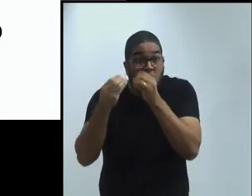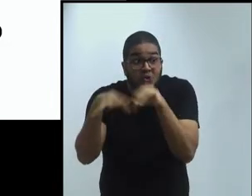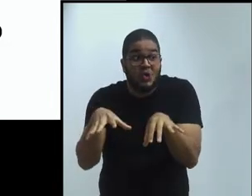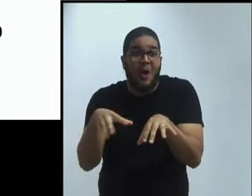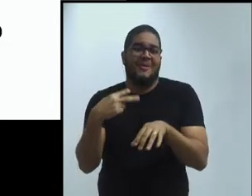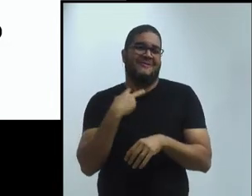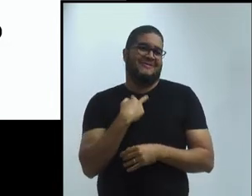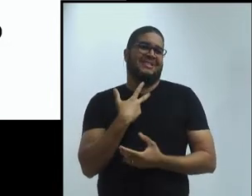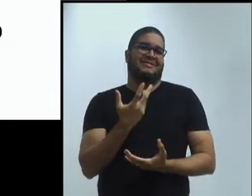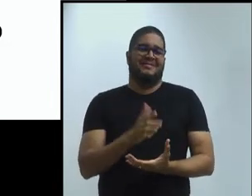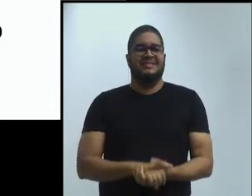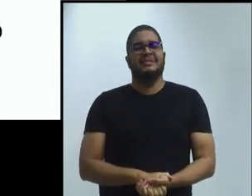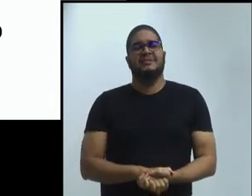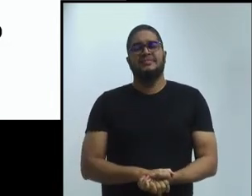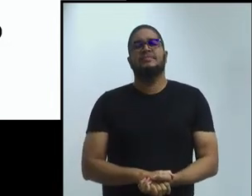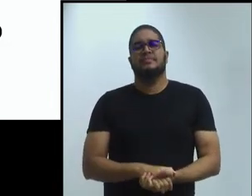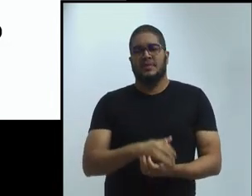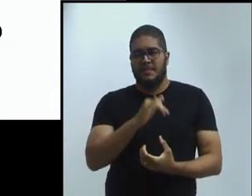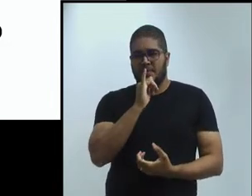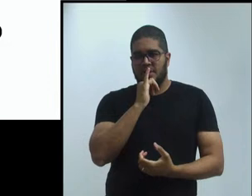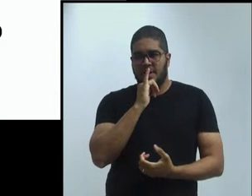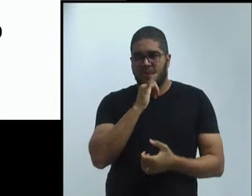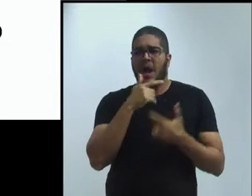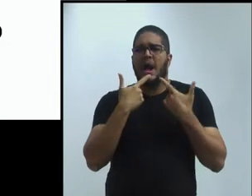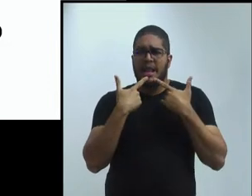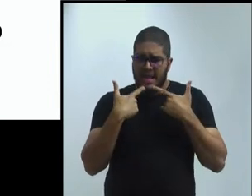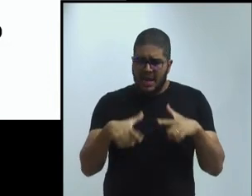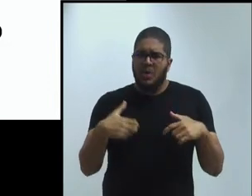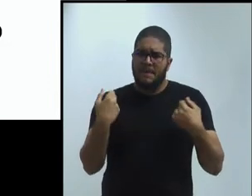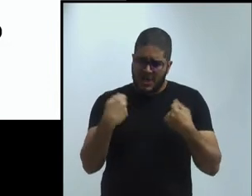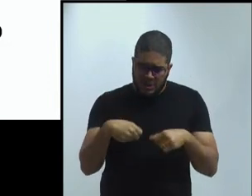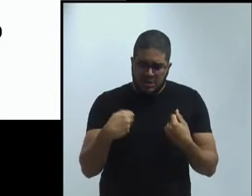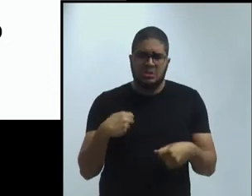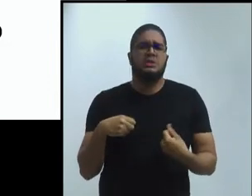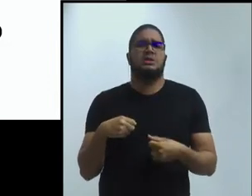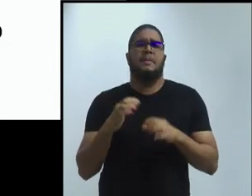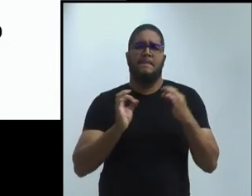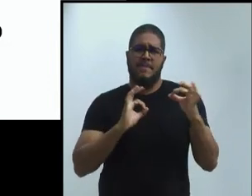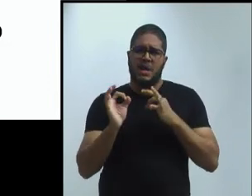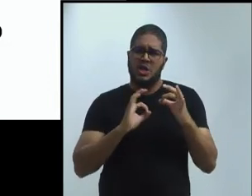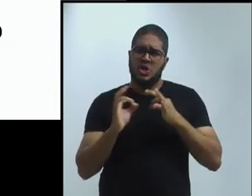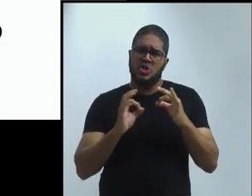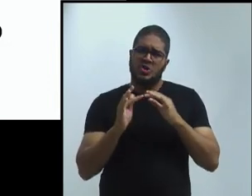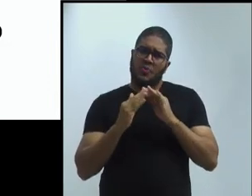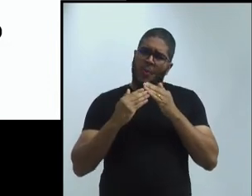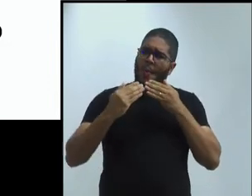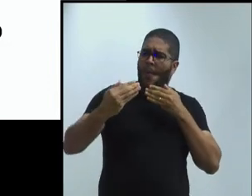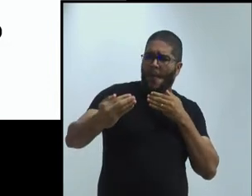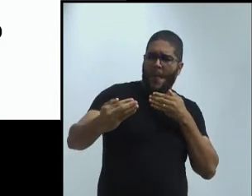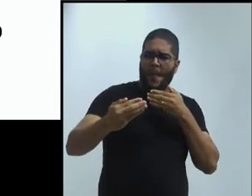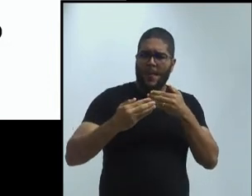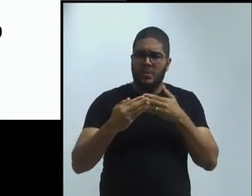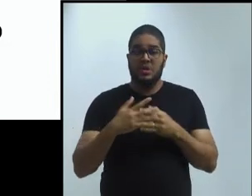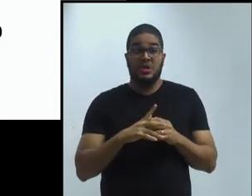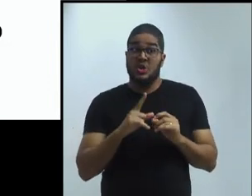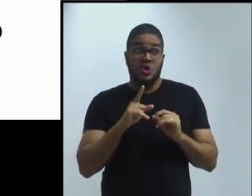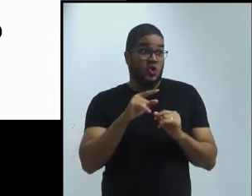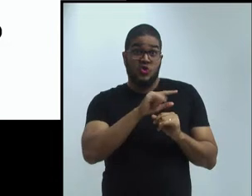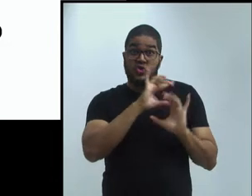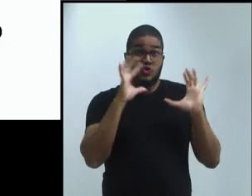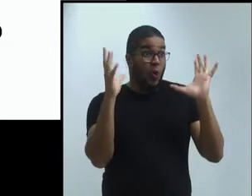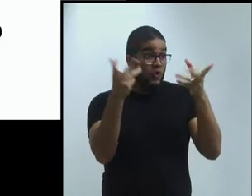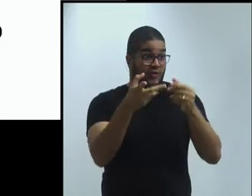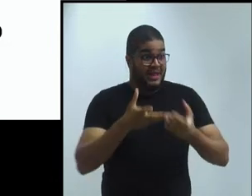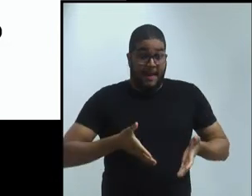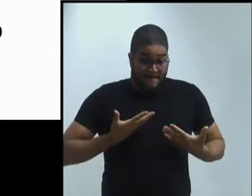planejamento a médio prazo e engajamento, que é diferente de motivação. Todo mundo aqui é motivado para